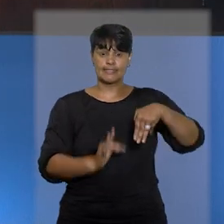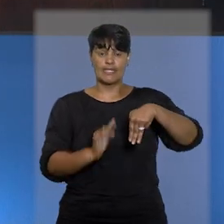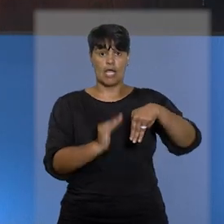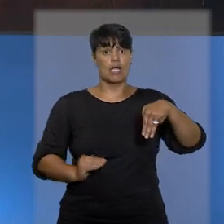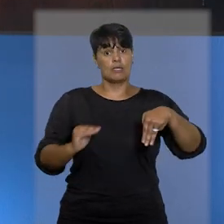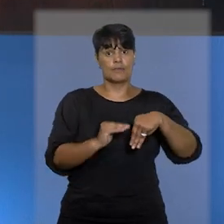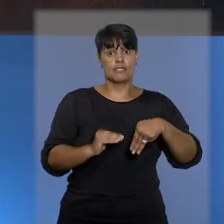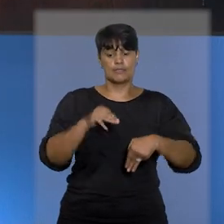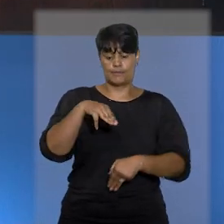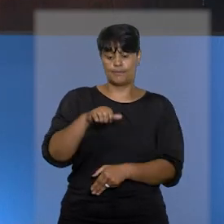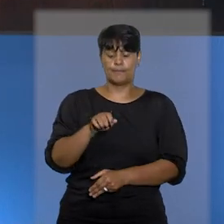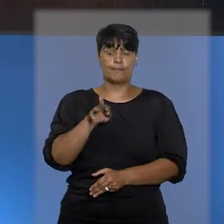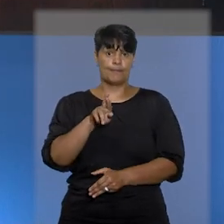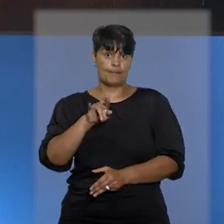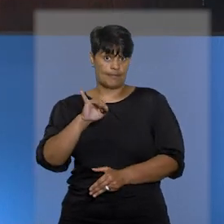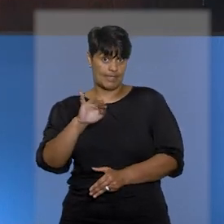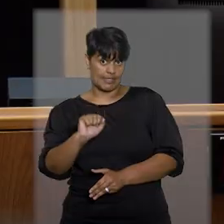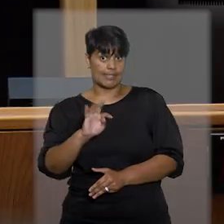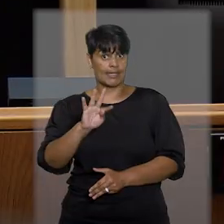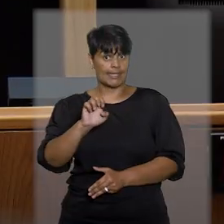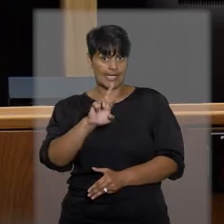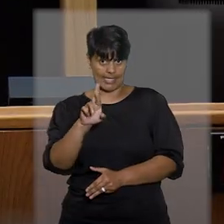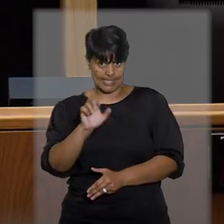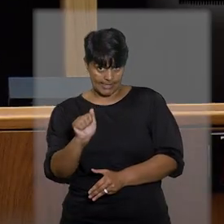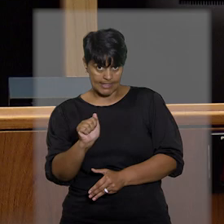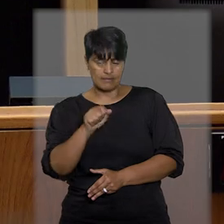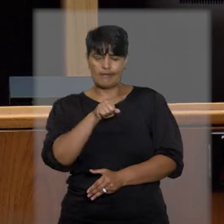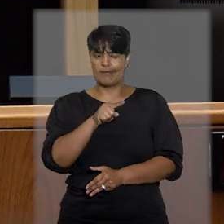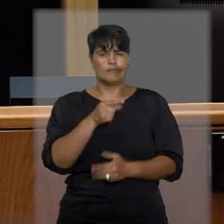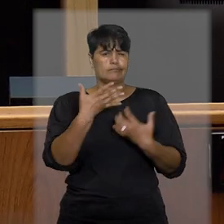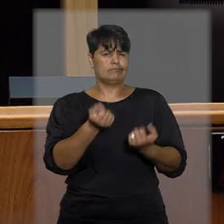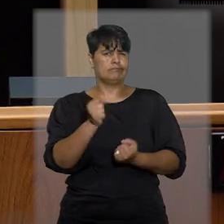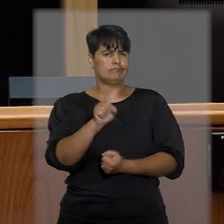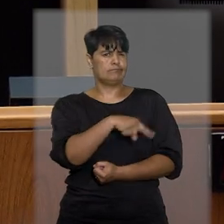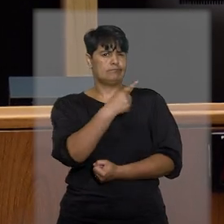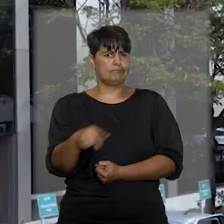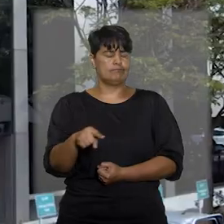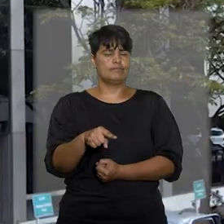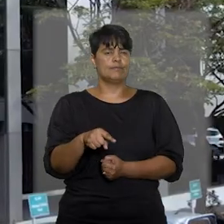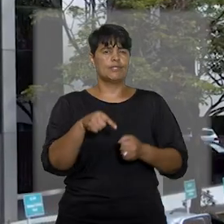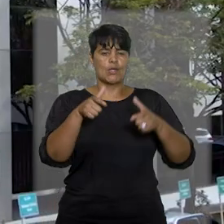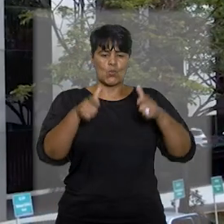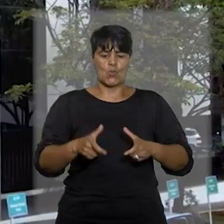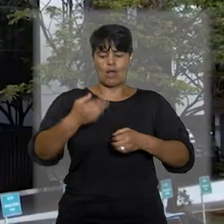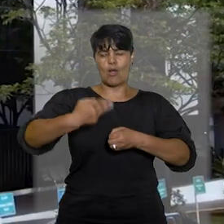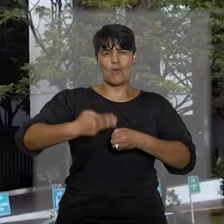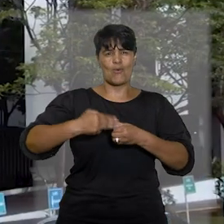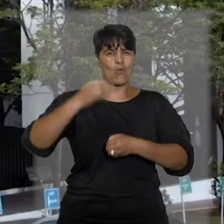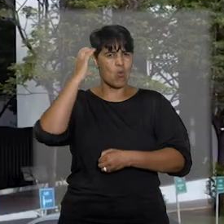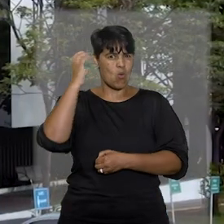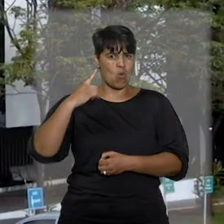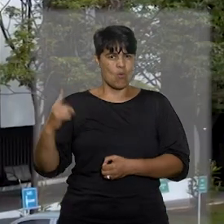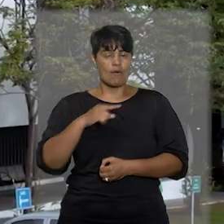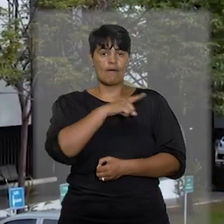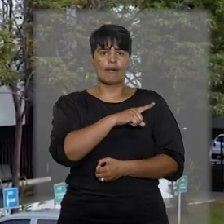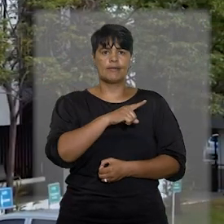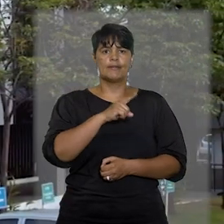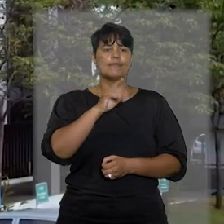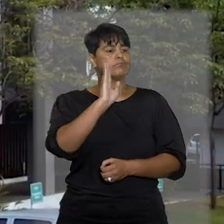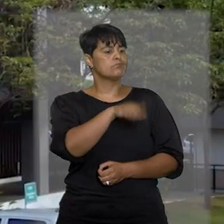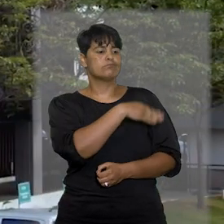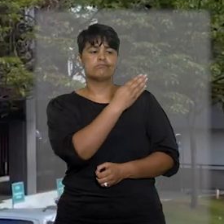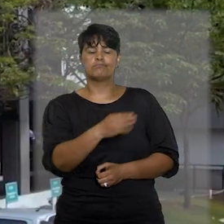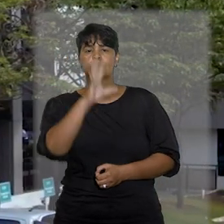Maria Tereza de Assis Moura, presidente do STJ, indeferiu um pedido do município de Cuiabá para que fosse suspensa a